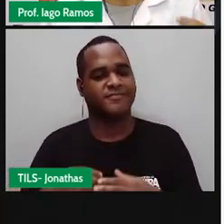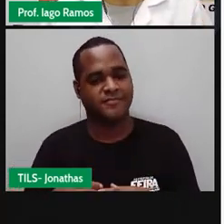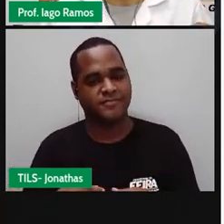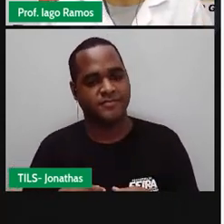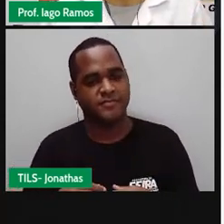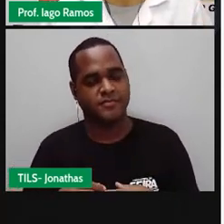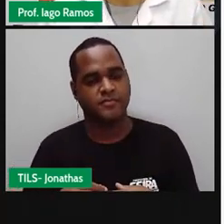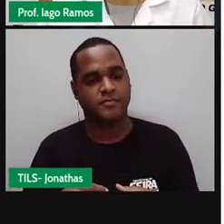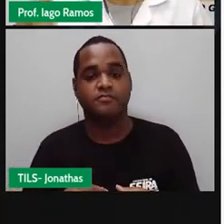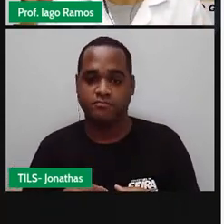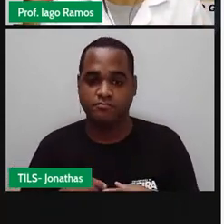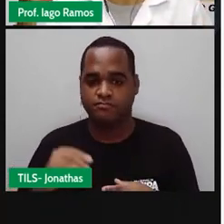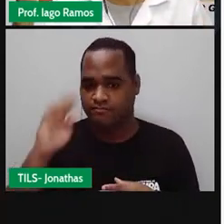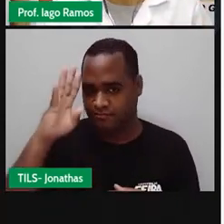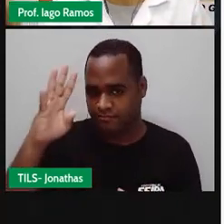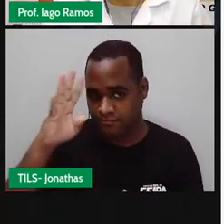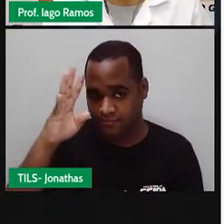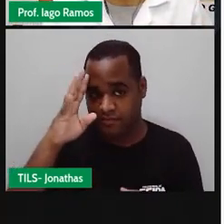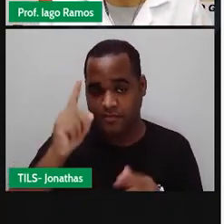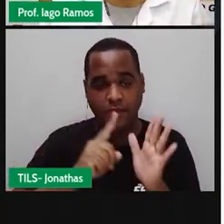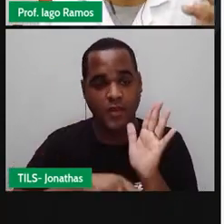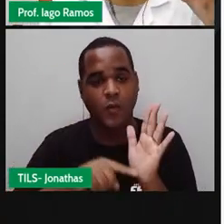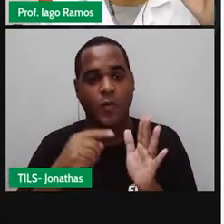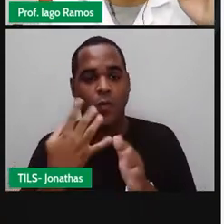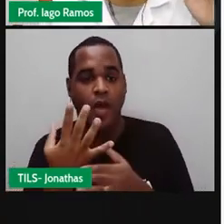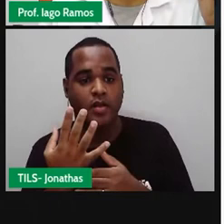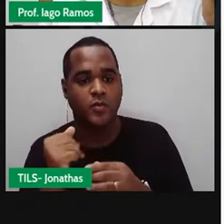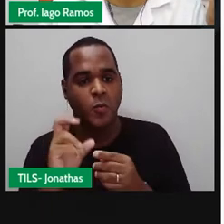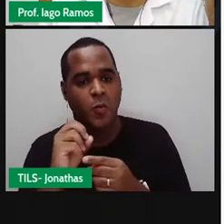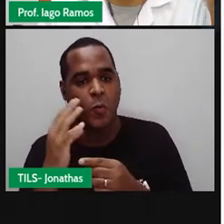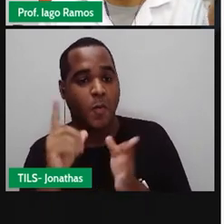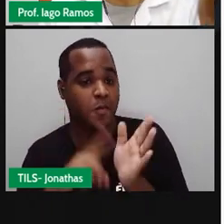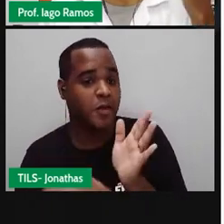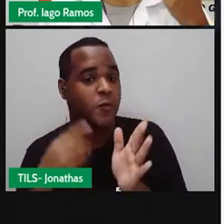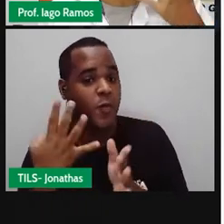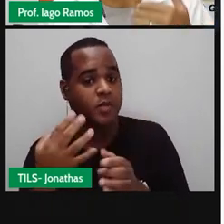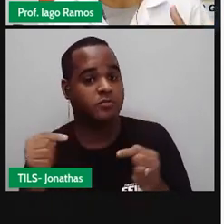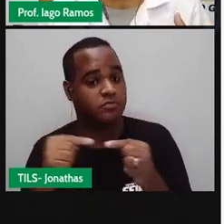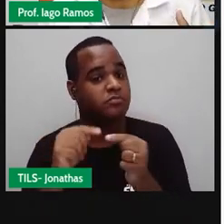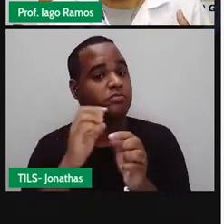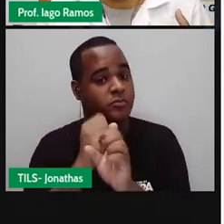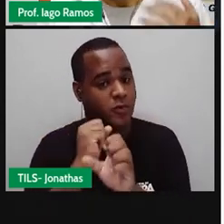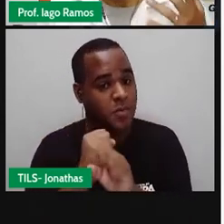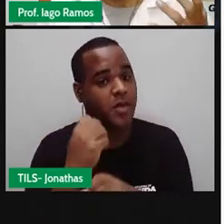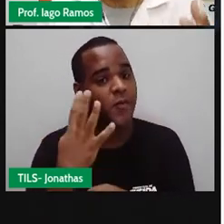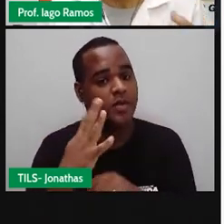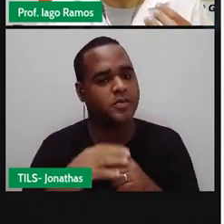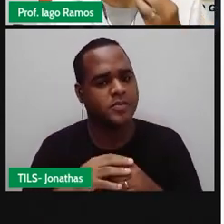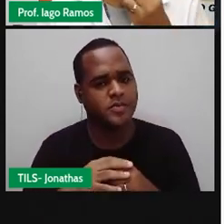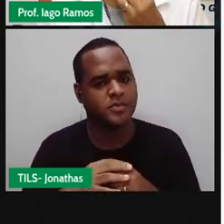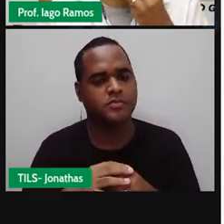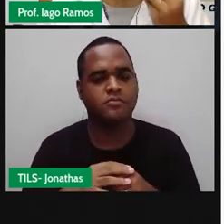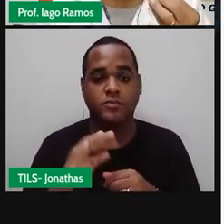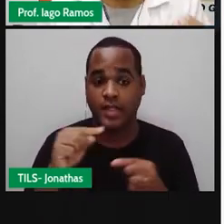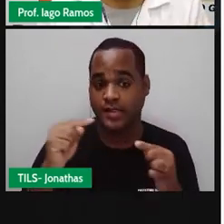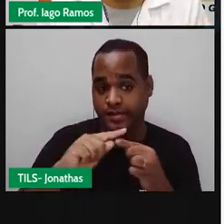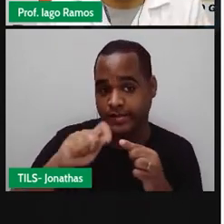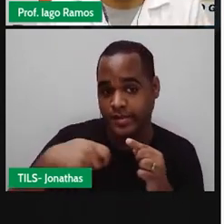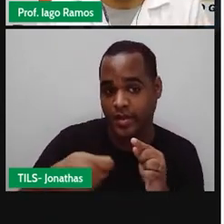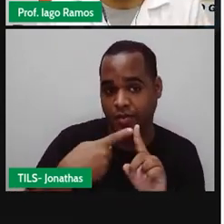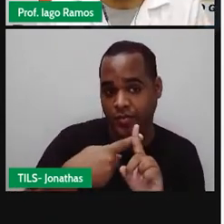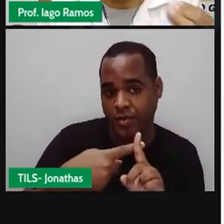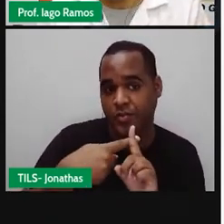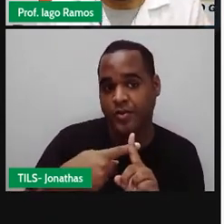E aí, você raciocina. A distância de 4 é 4. A distância de menos 4 é 4. É sempre positivo. O valor